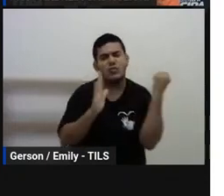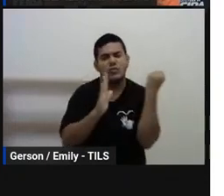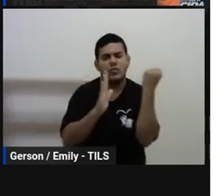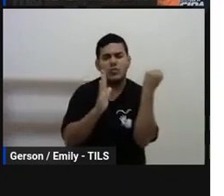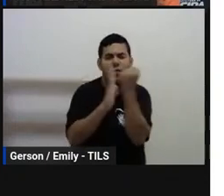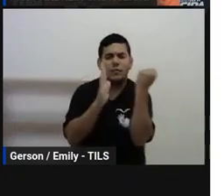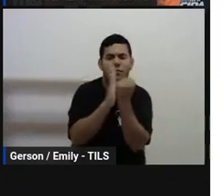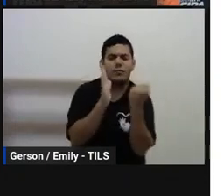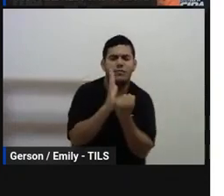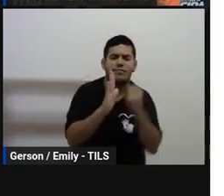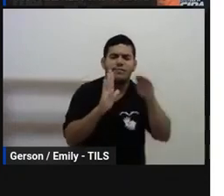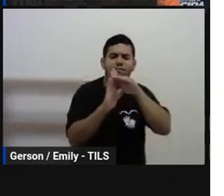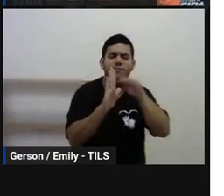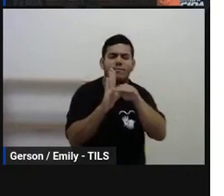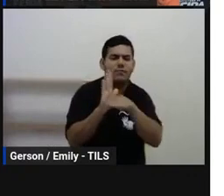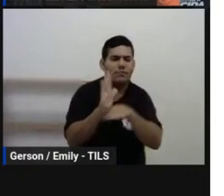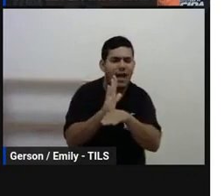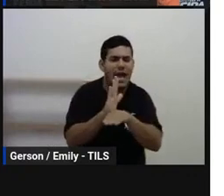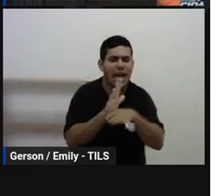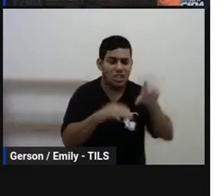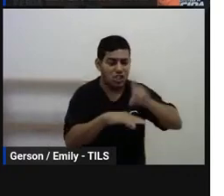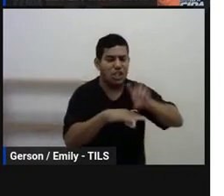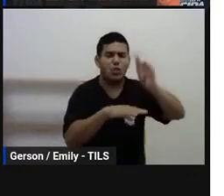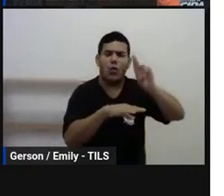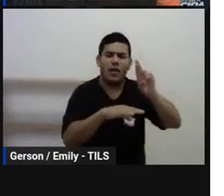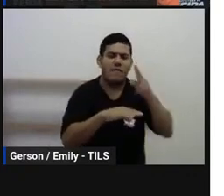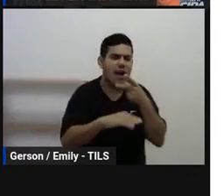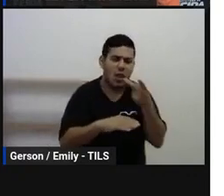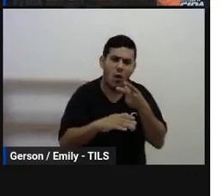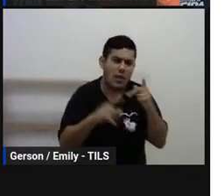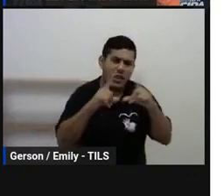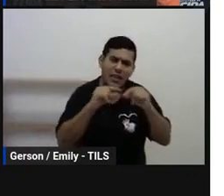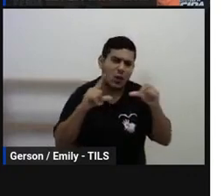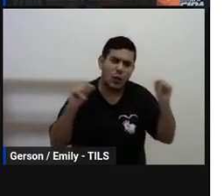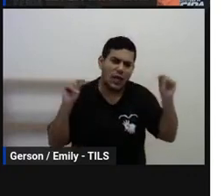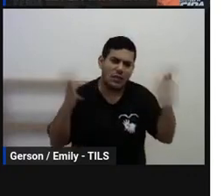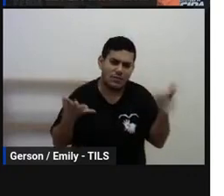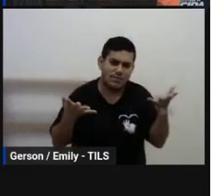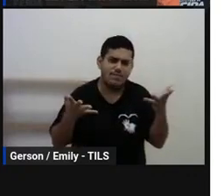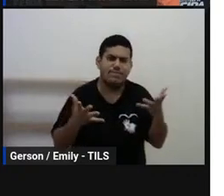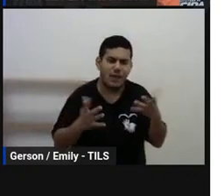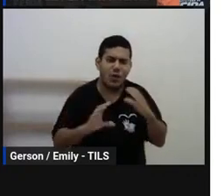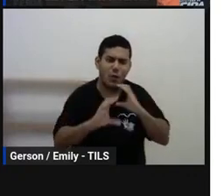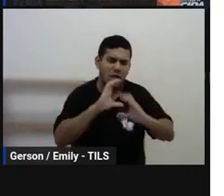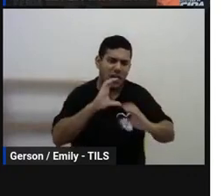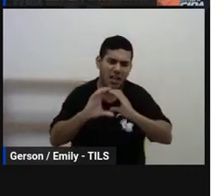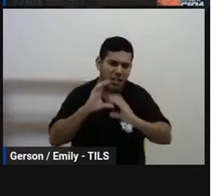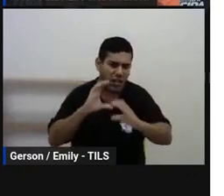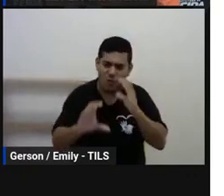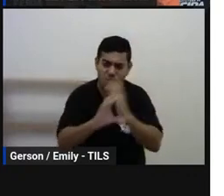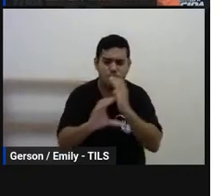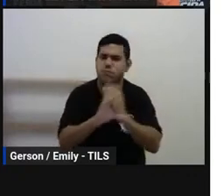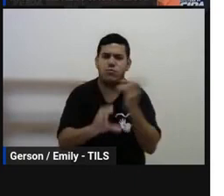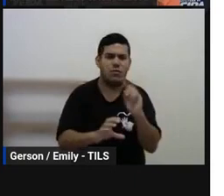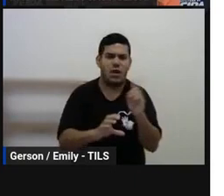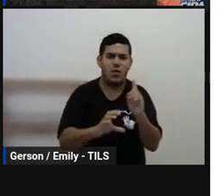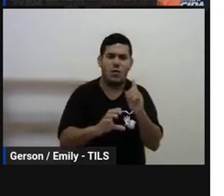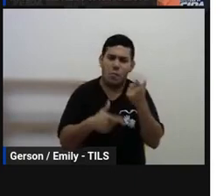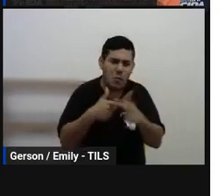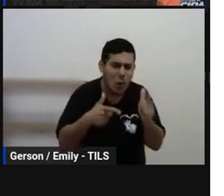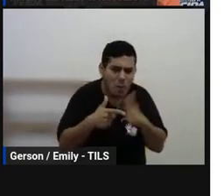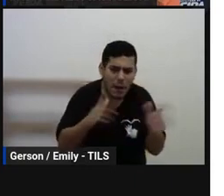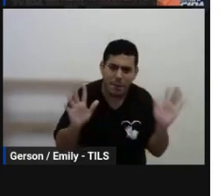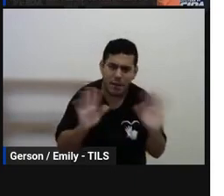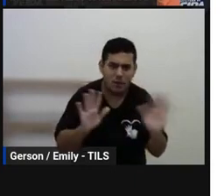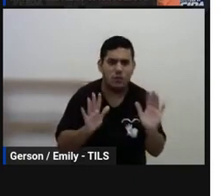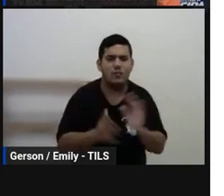diretoras foi que tem sido tranquilo essa questão da comunicação. Não tem sido um problema em